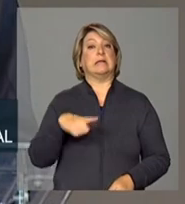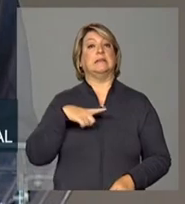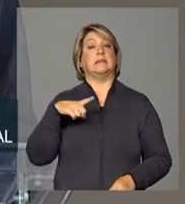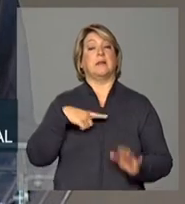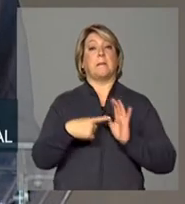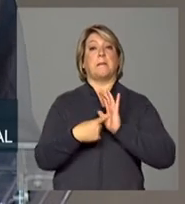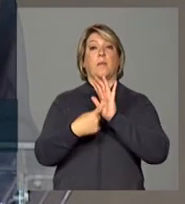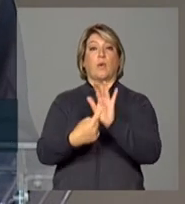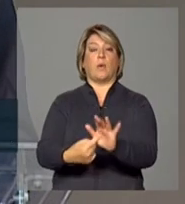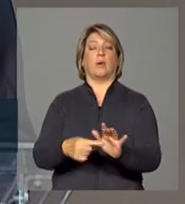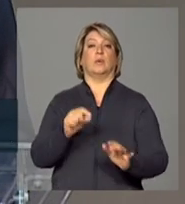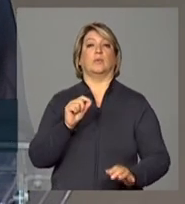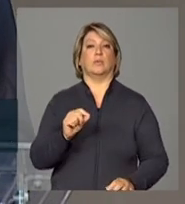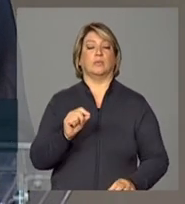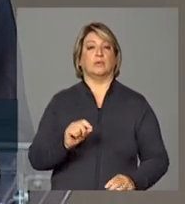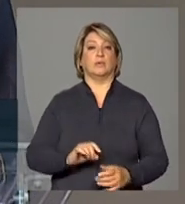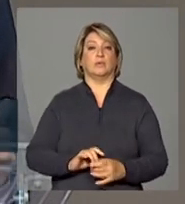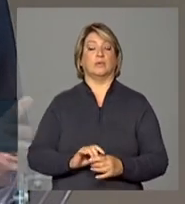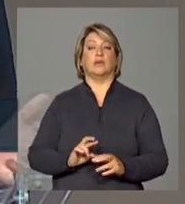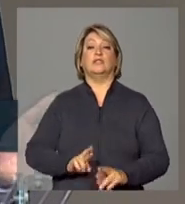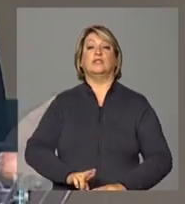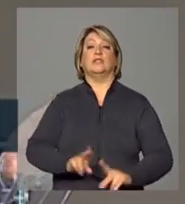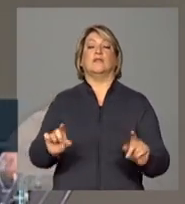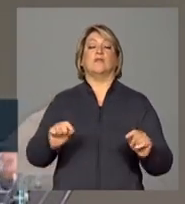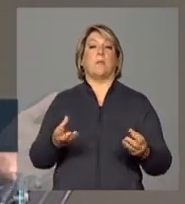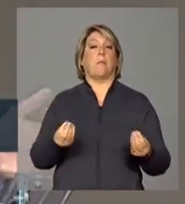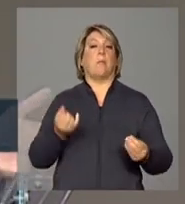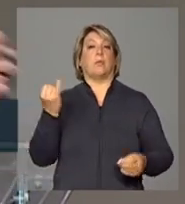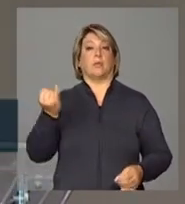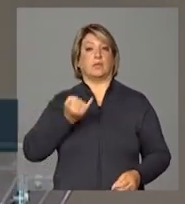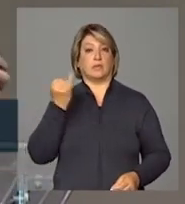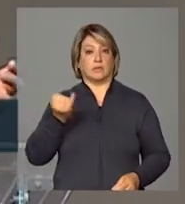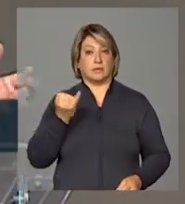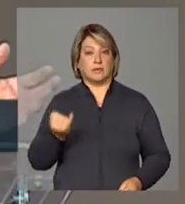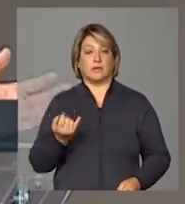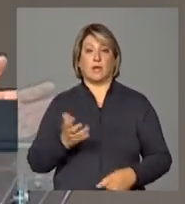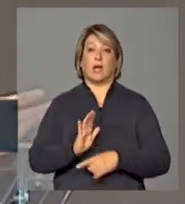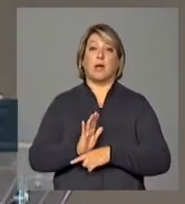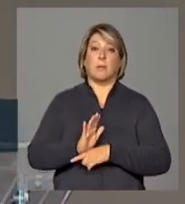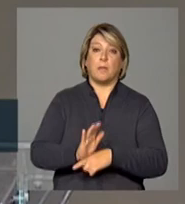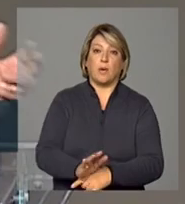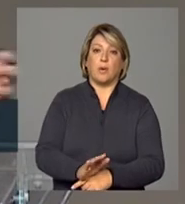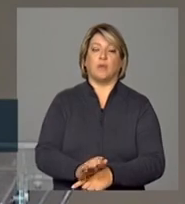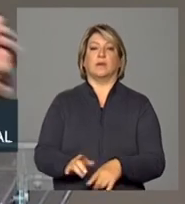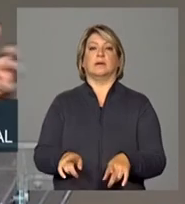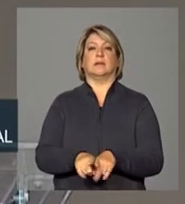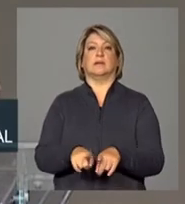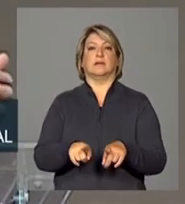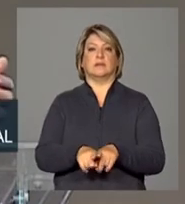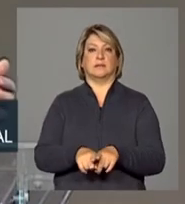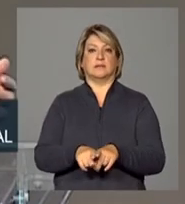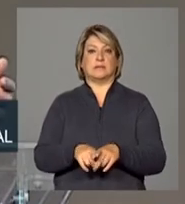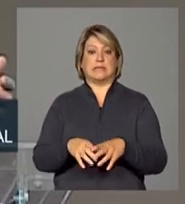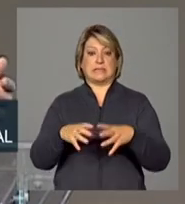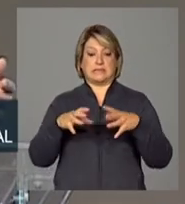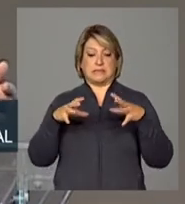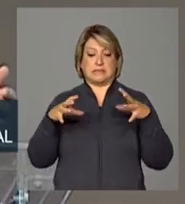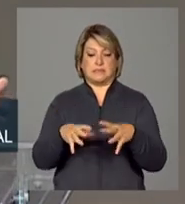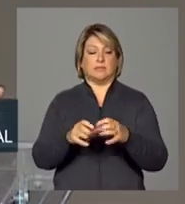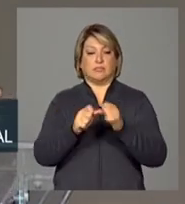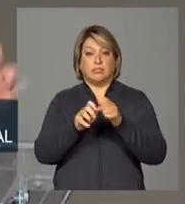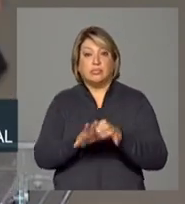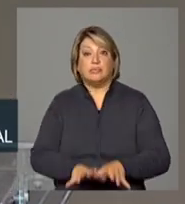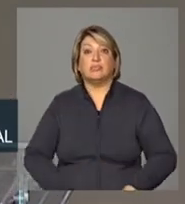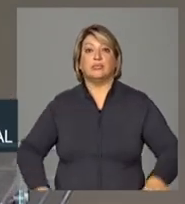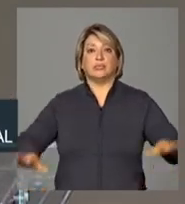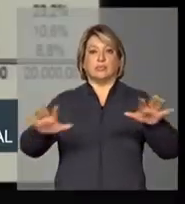muito marcante de apoio e de descentralização do crescimento